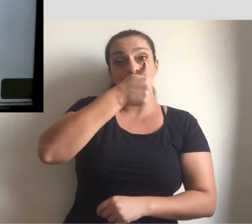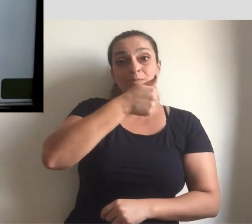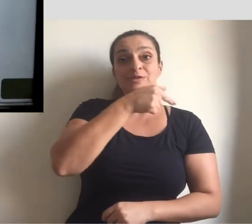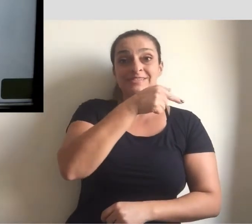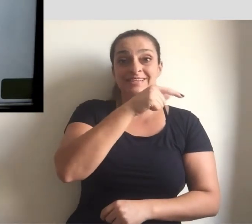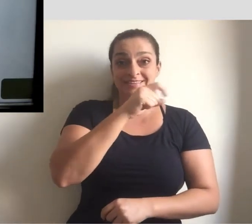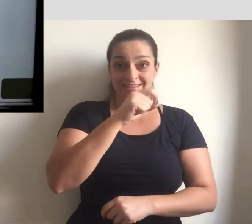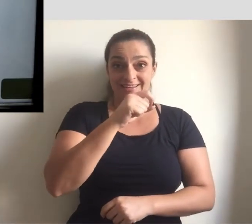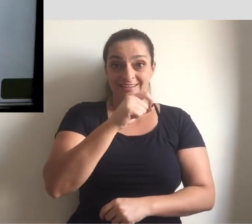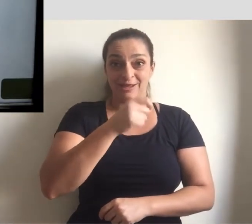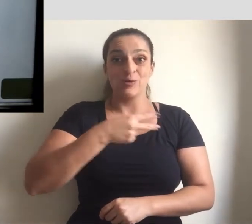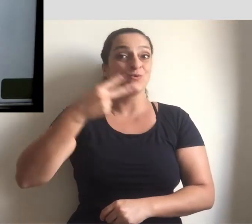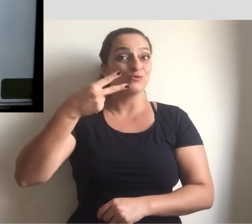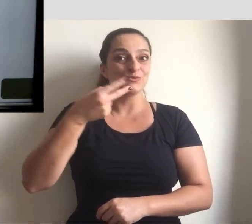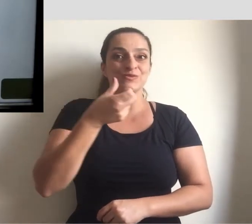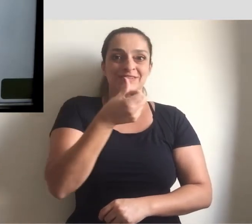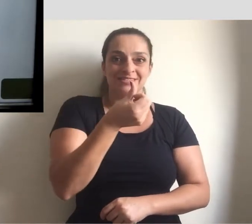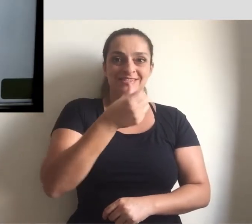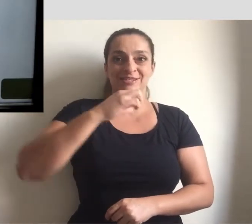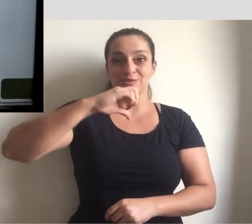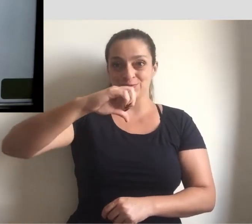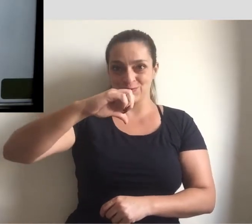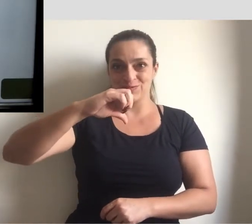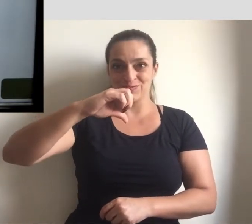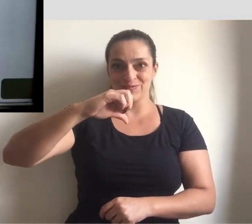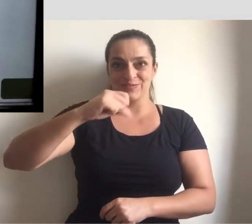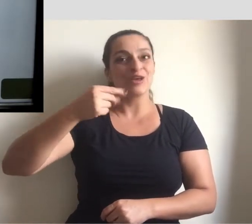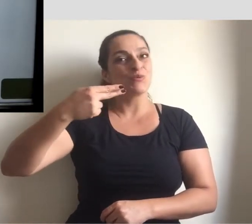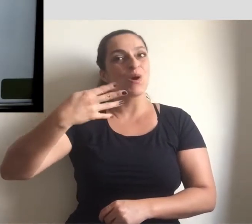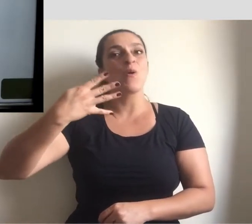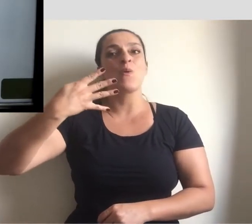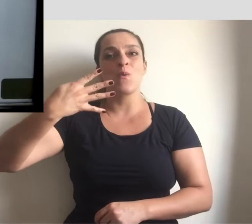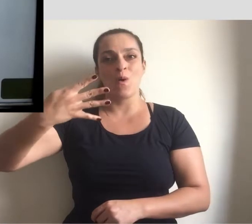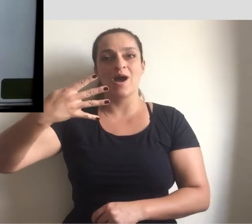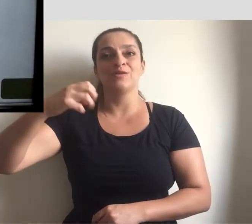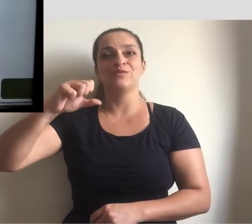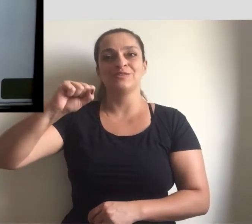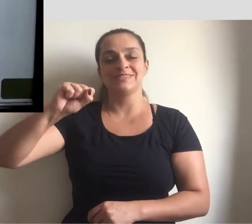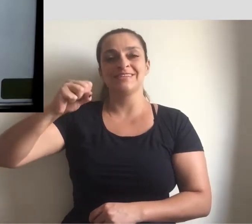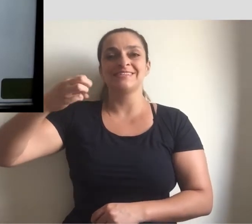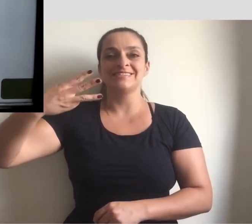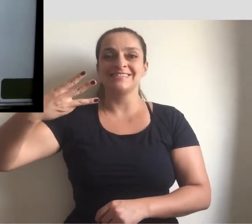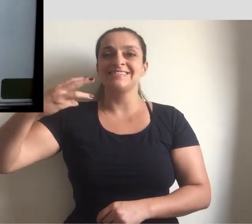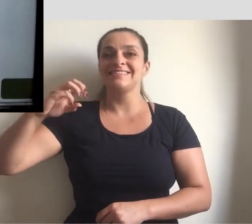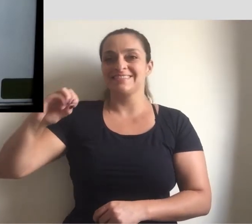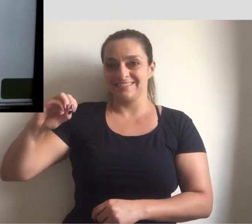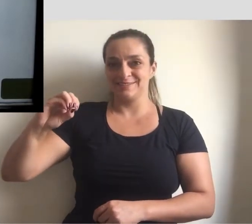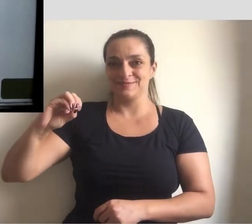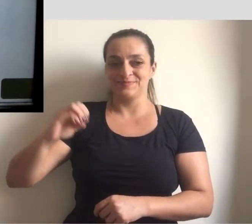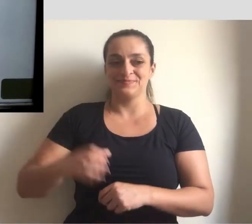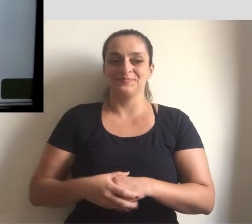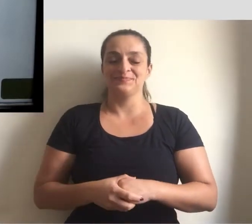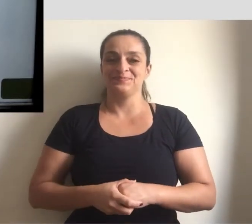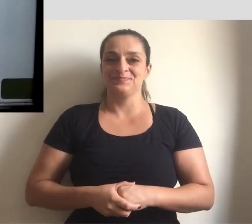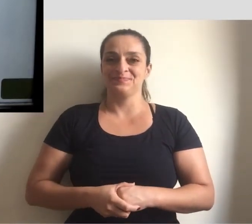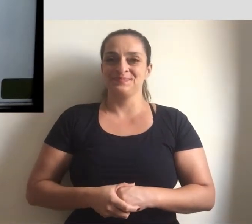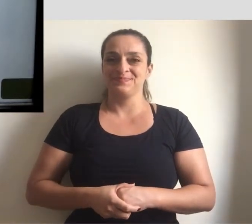primeiro vale 70. E o segundo, que é o seu antecessor, 69.